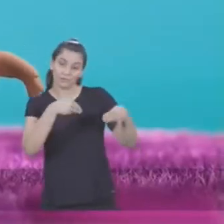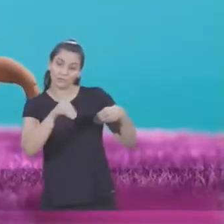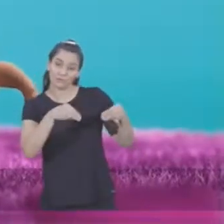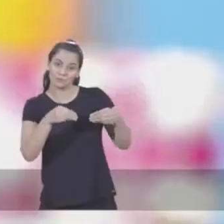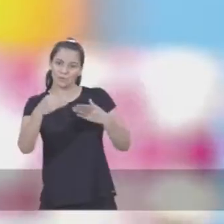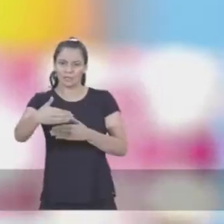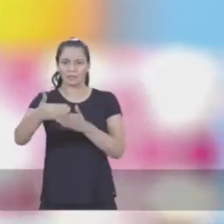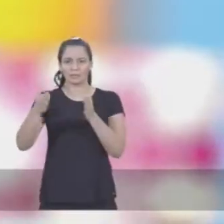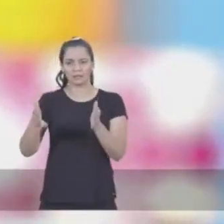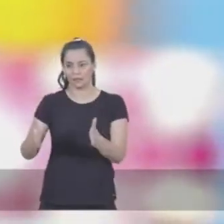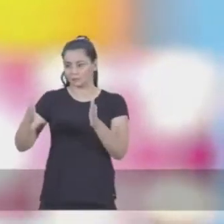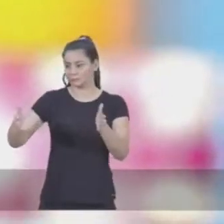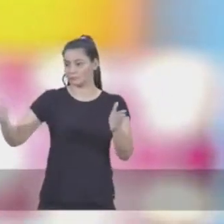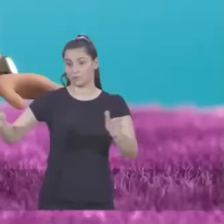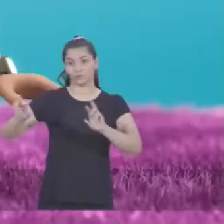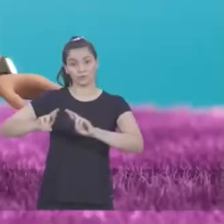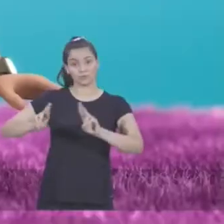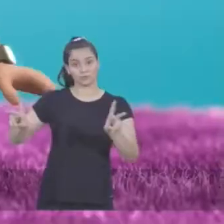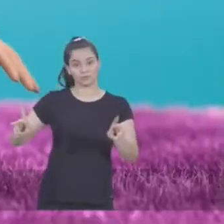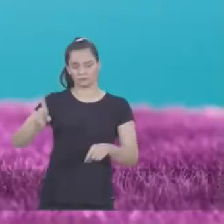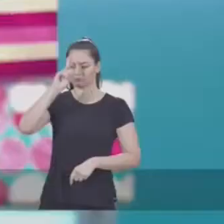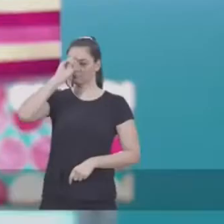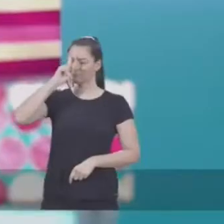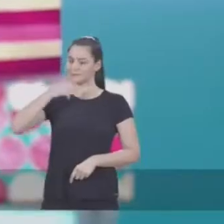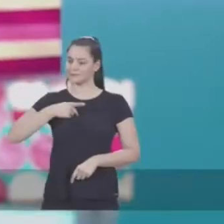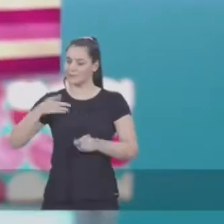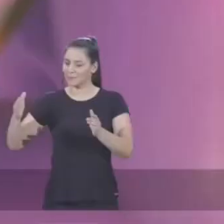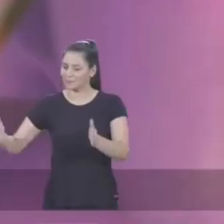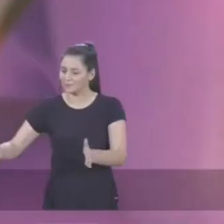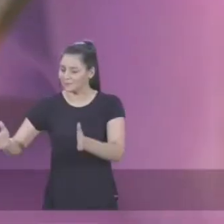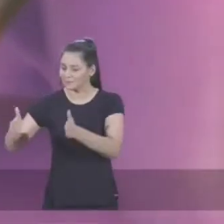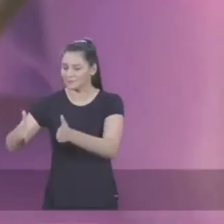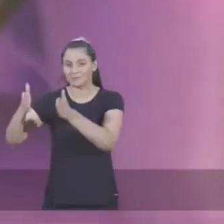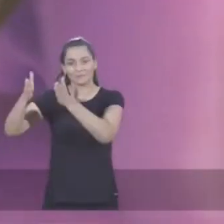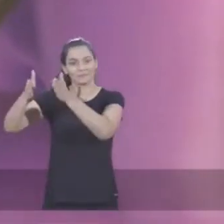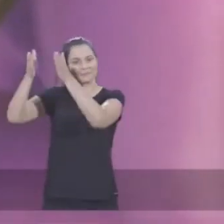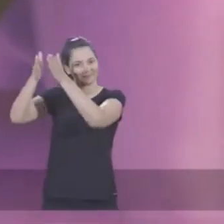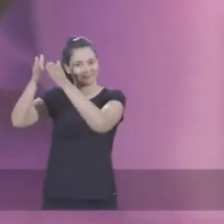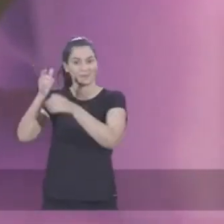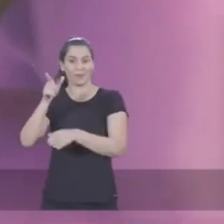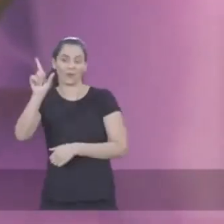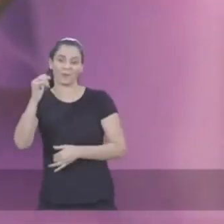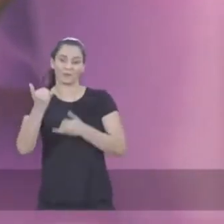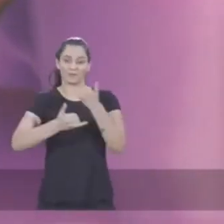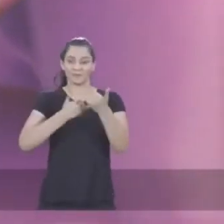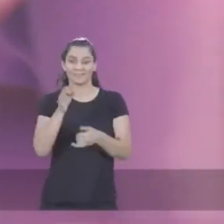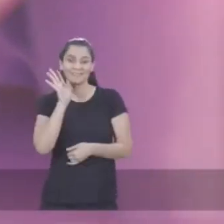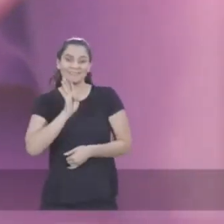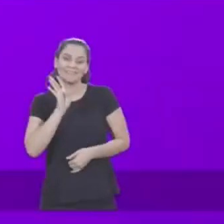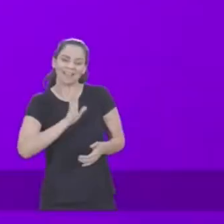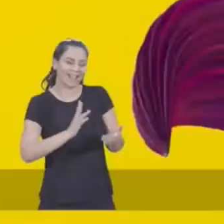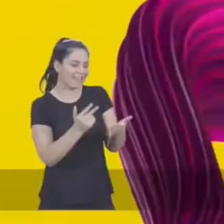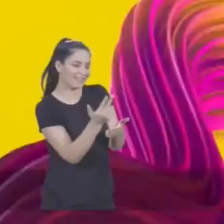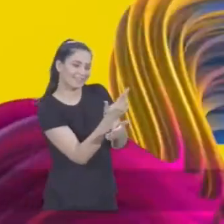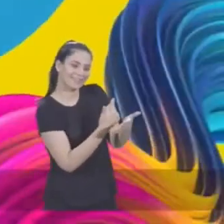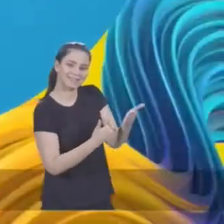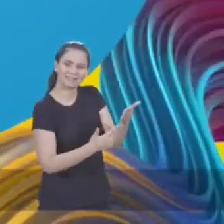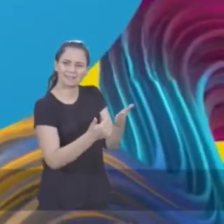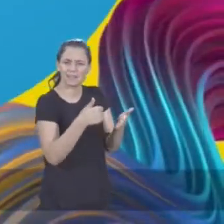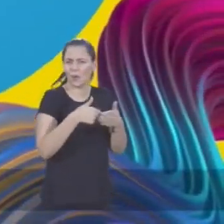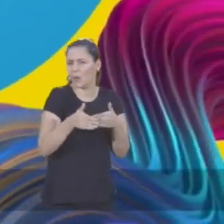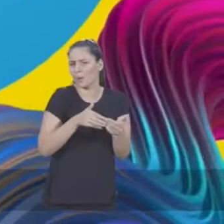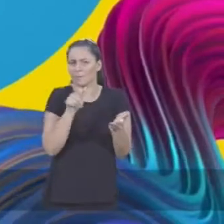caixas de tamanhos diferentes para que ela mesma possa empilhar. Outra brincadeira legal é desenhar. Qualquer papel,